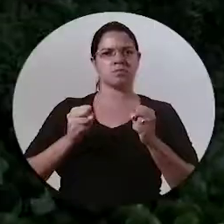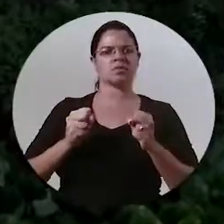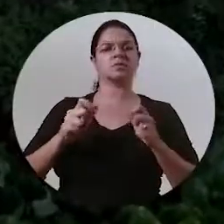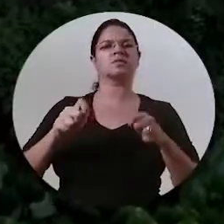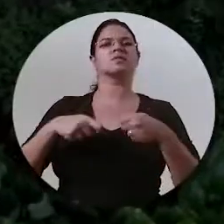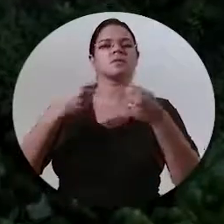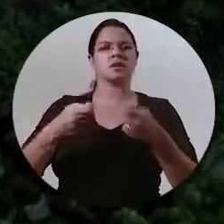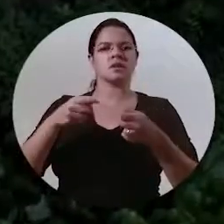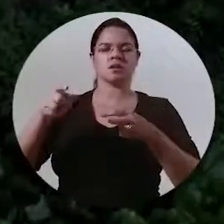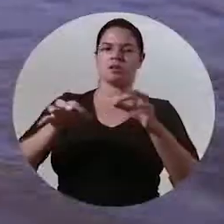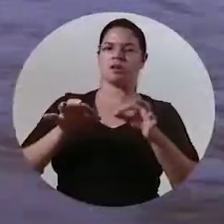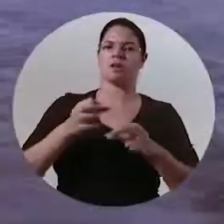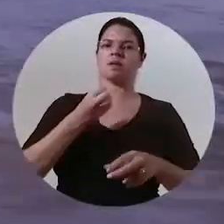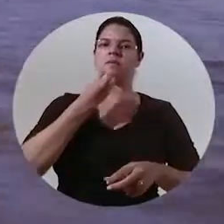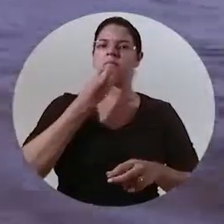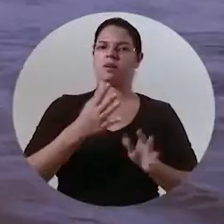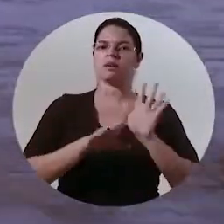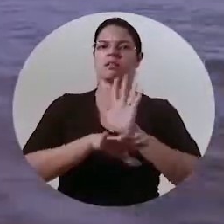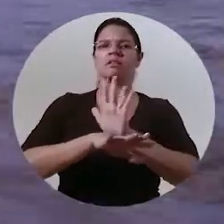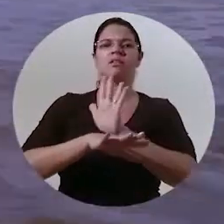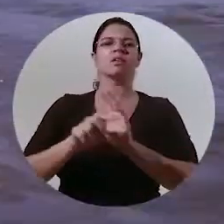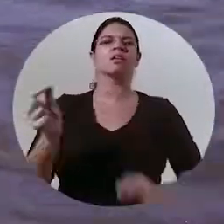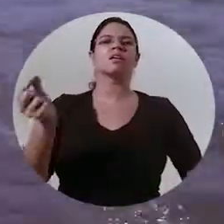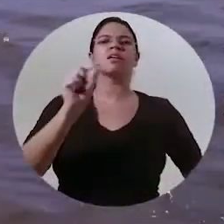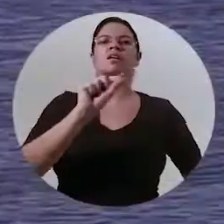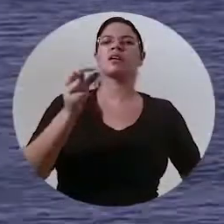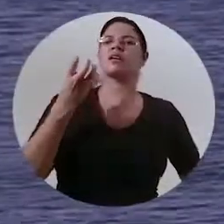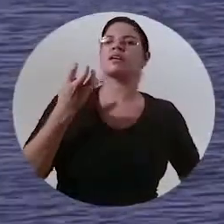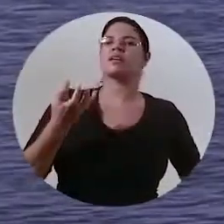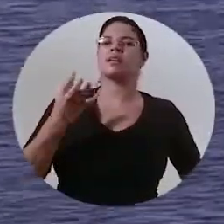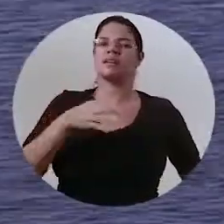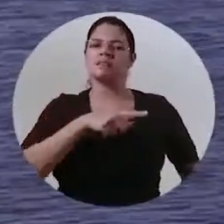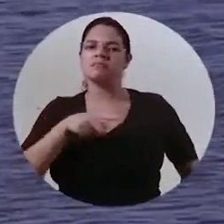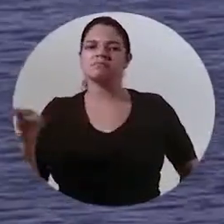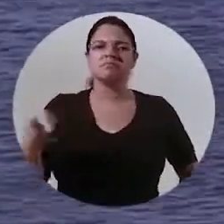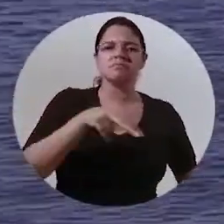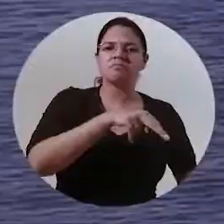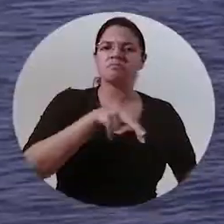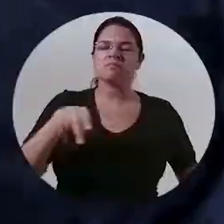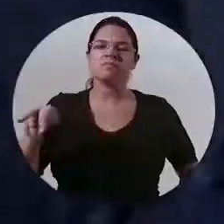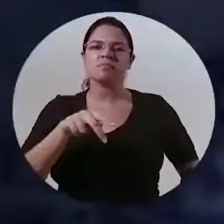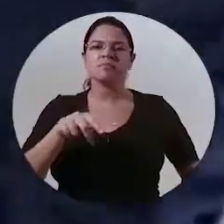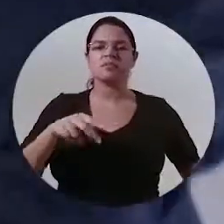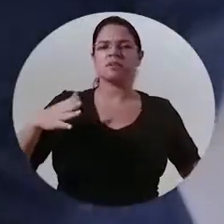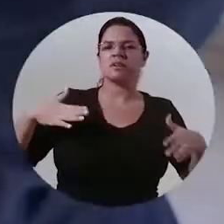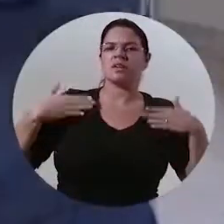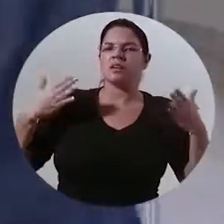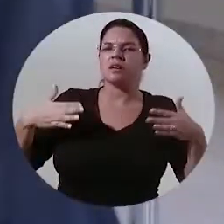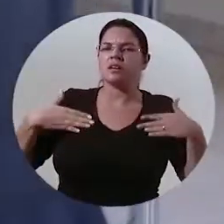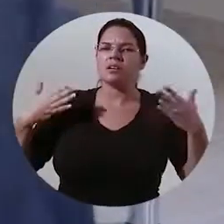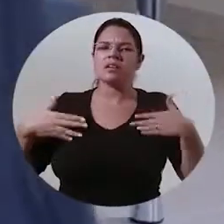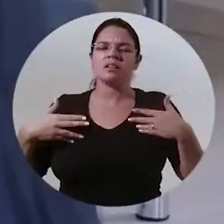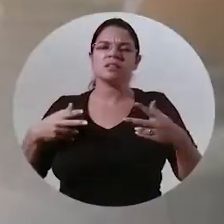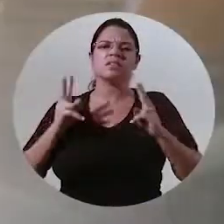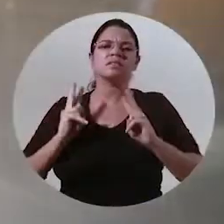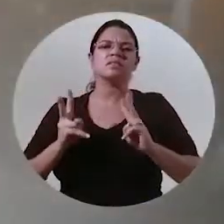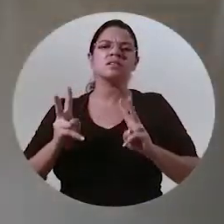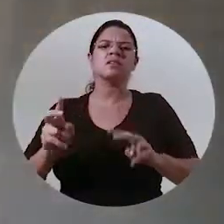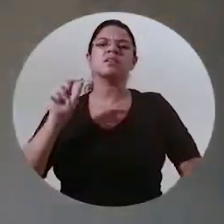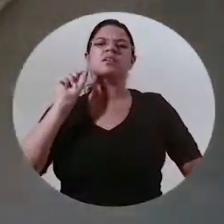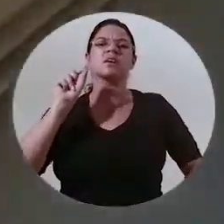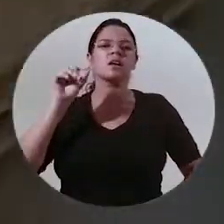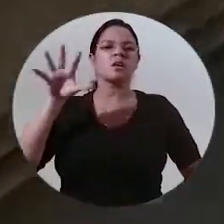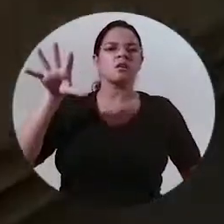Posso te garantir que este movimento do bem contagia quem quer que passe quem quer que pare contagia